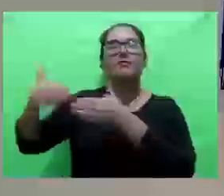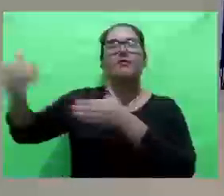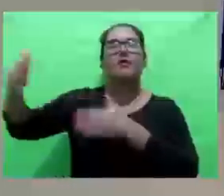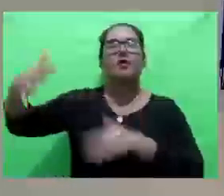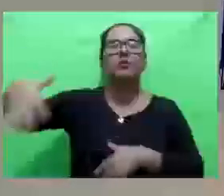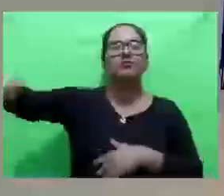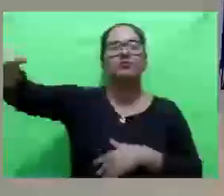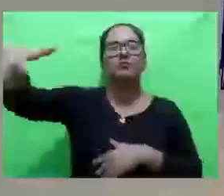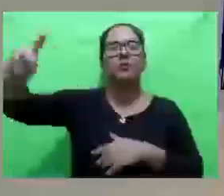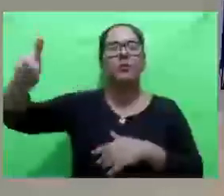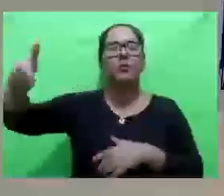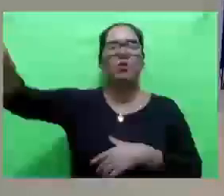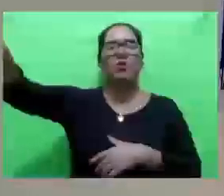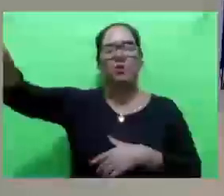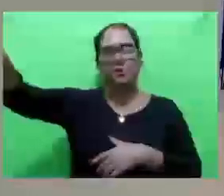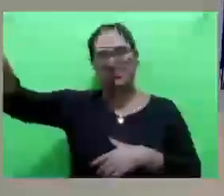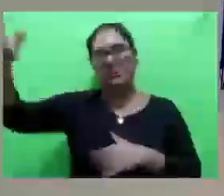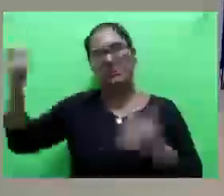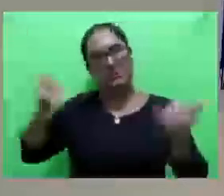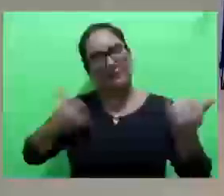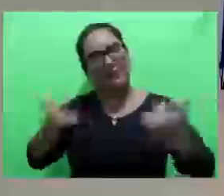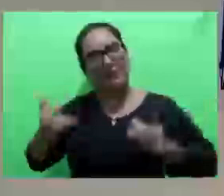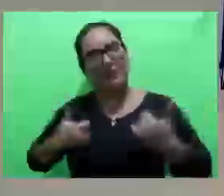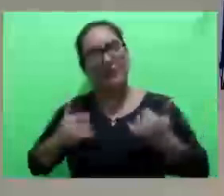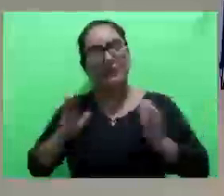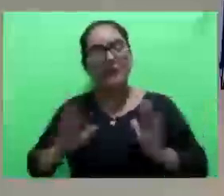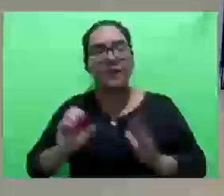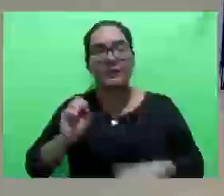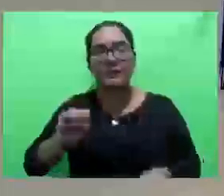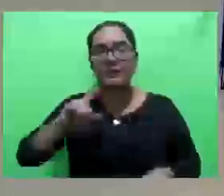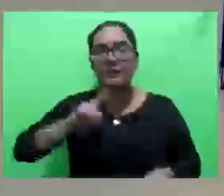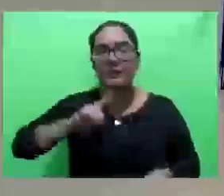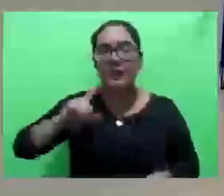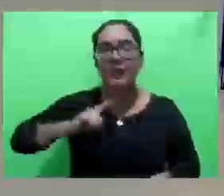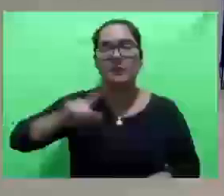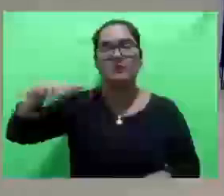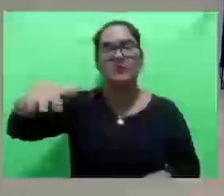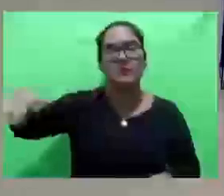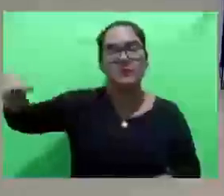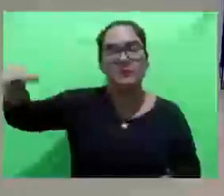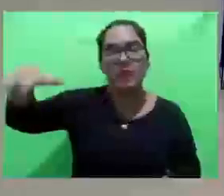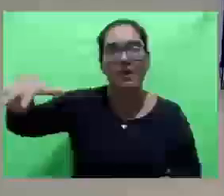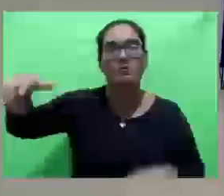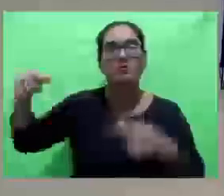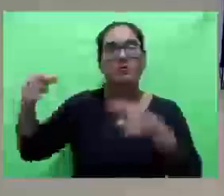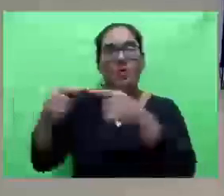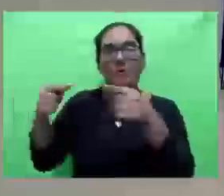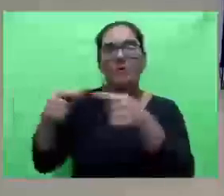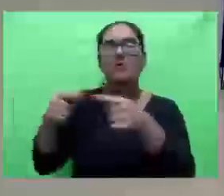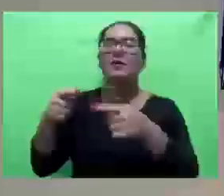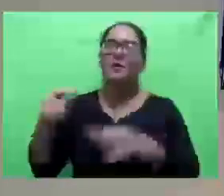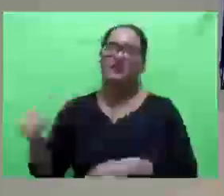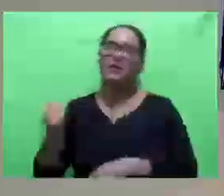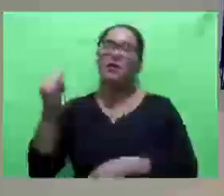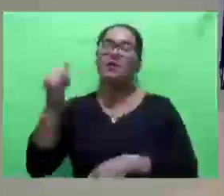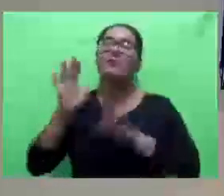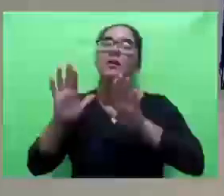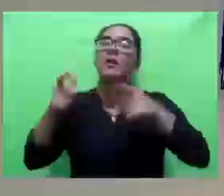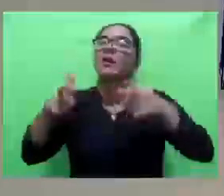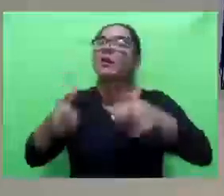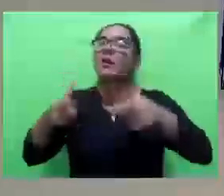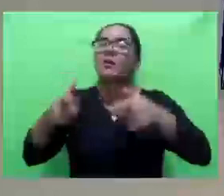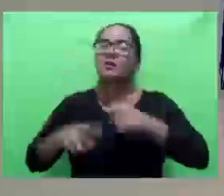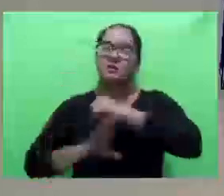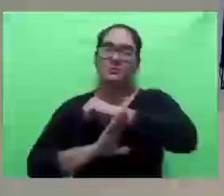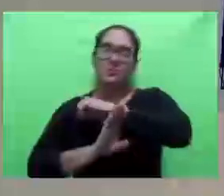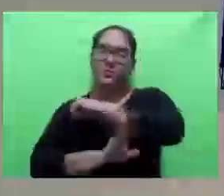pela informação que eu tenho aí, mas se existisse um espaço para isso aí, seria muito importante. Mas aonde? Biguassu, acho